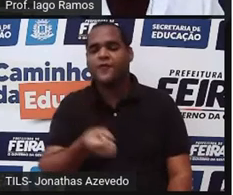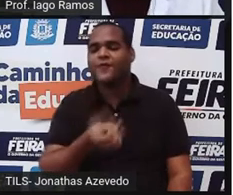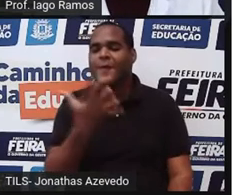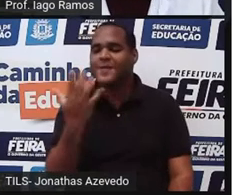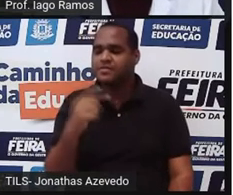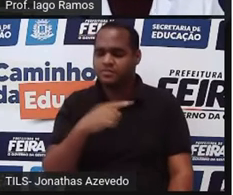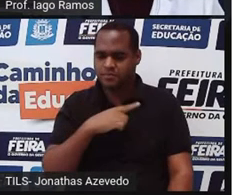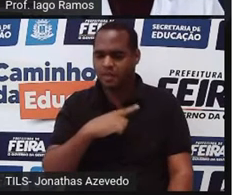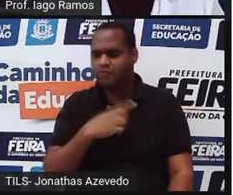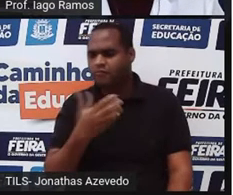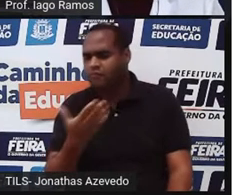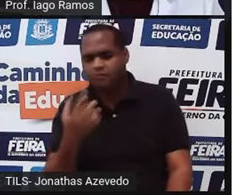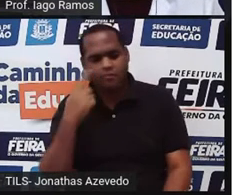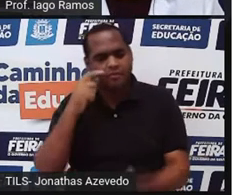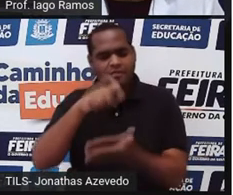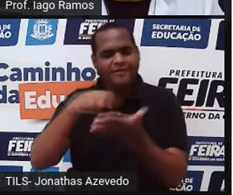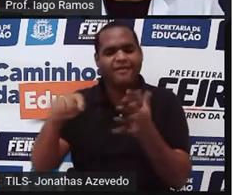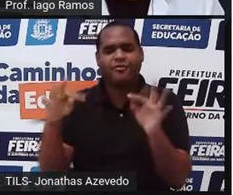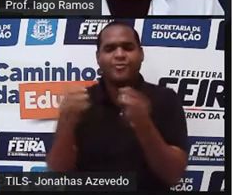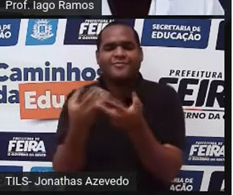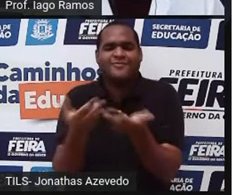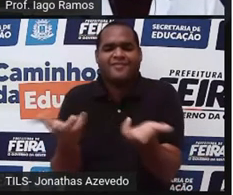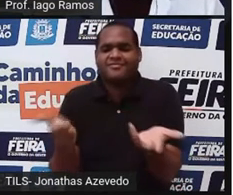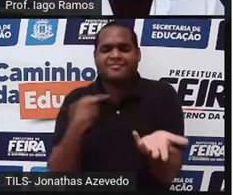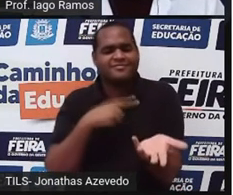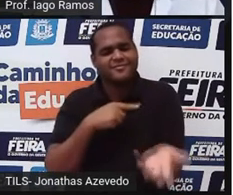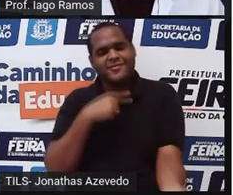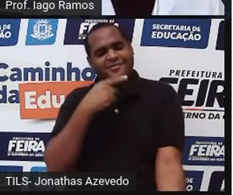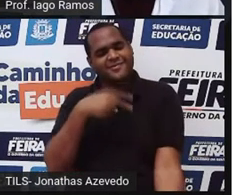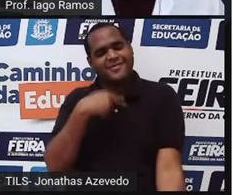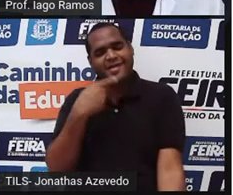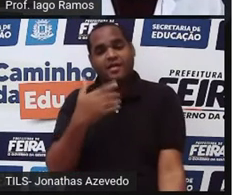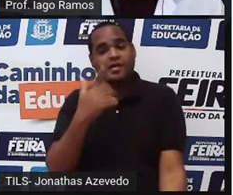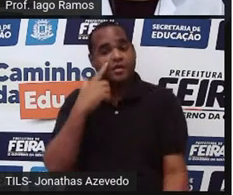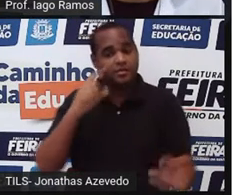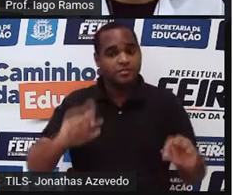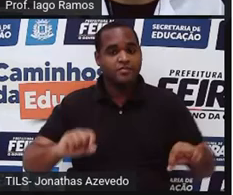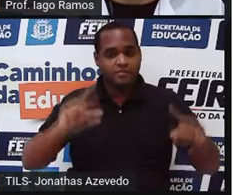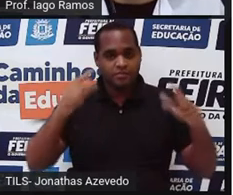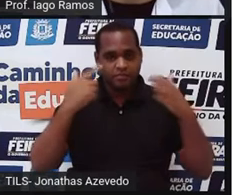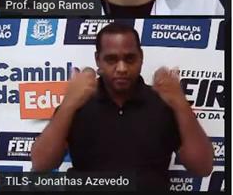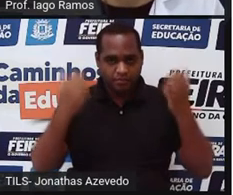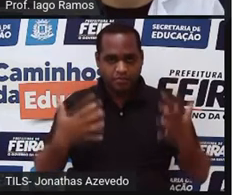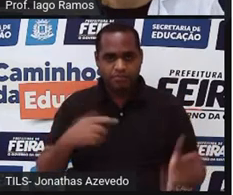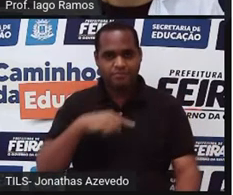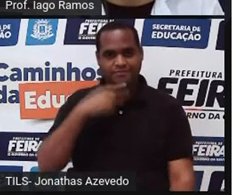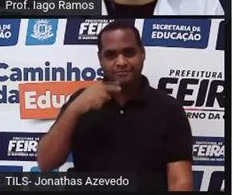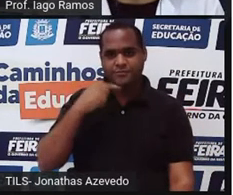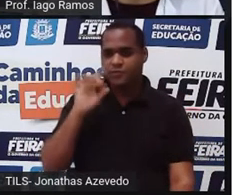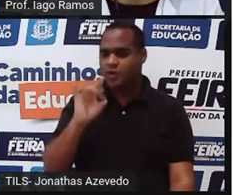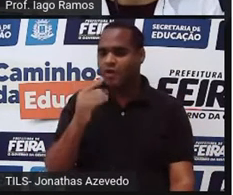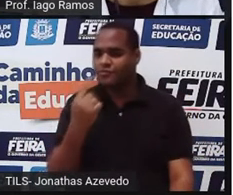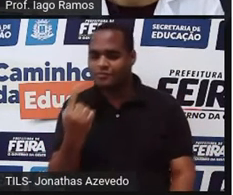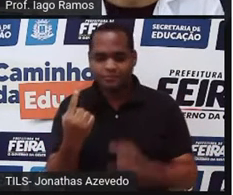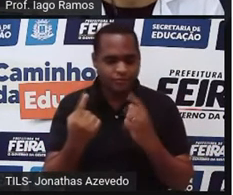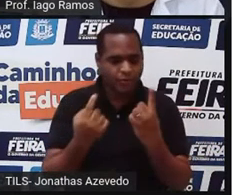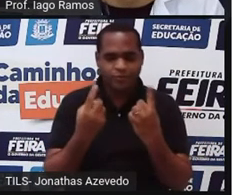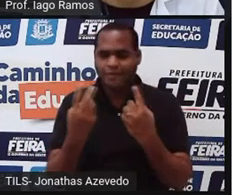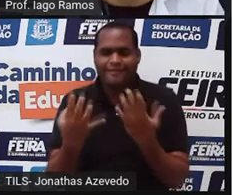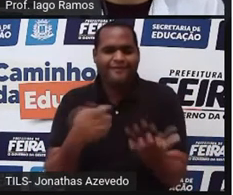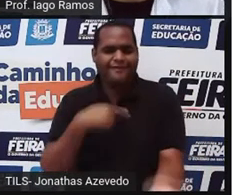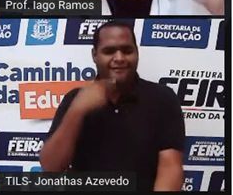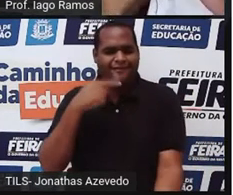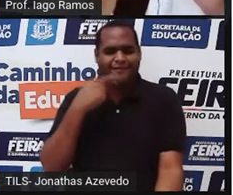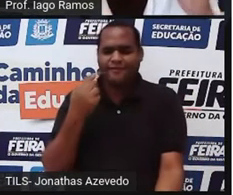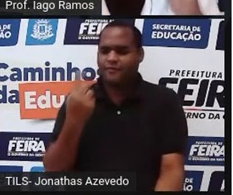a gente nem sabe escrever todos. É por isso que está ali na tela. Não é possível escrever uma 1. Não dá para